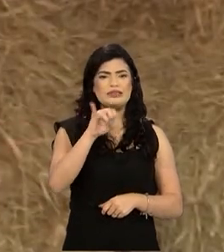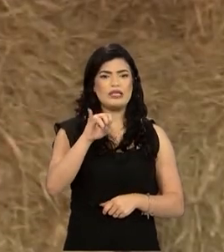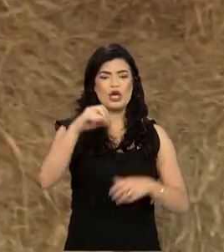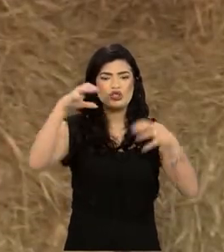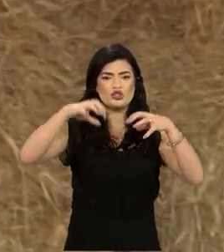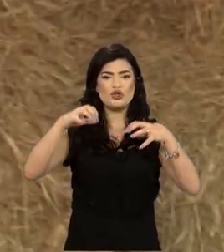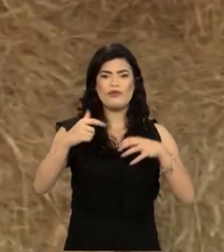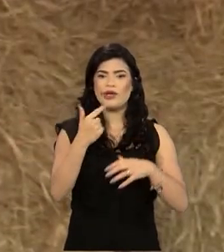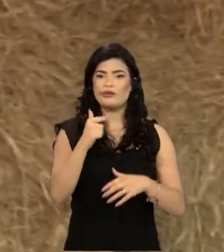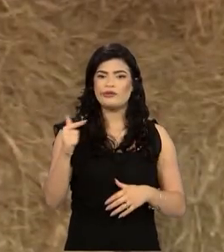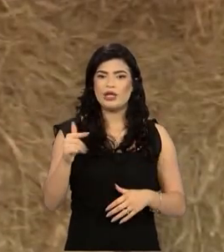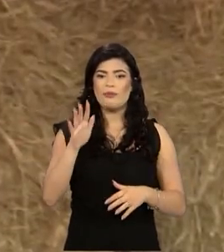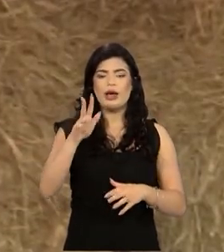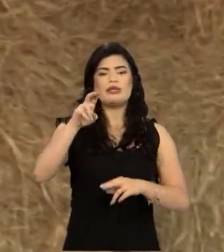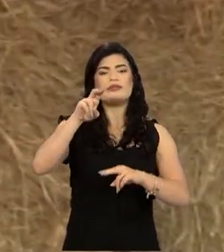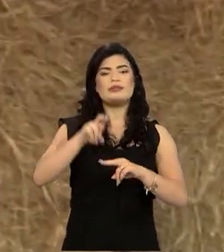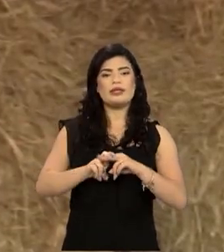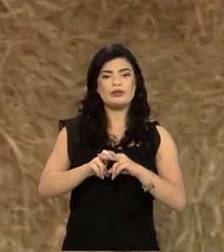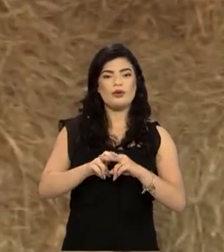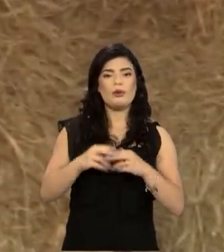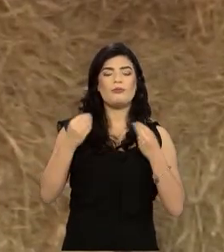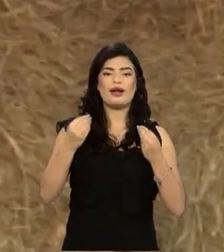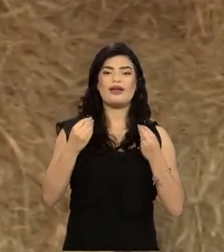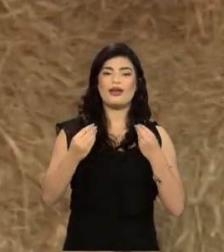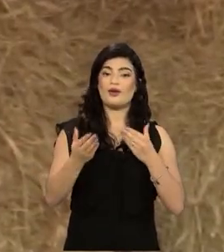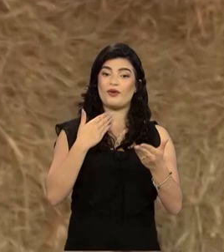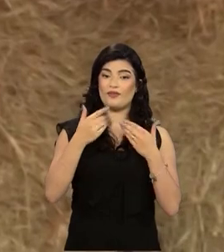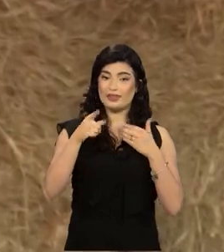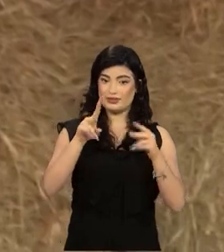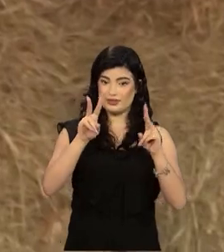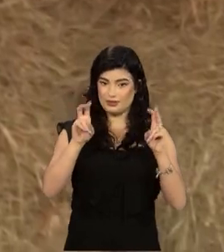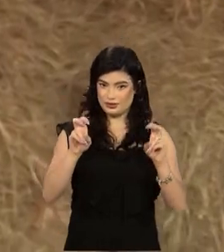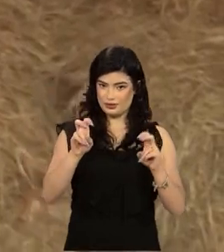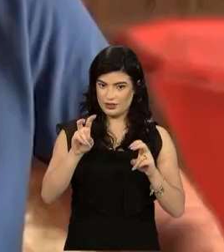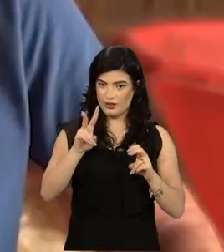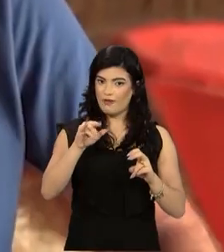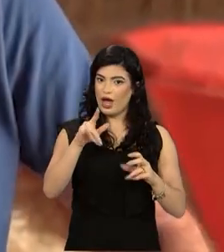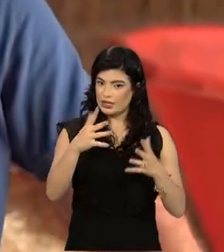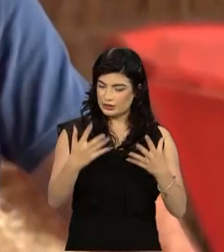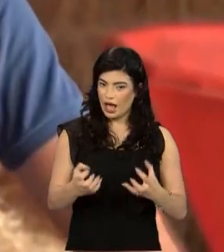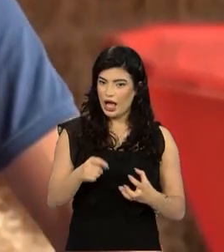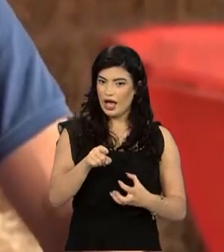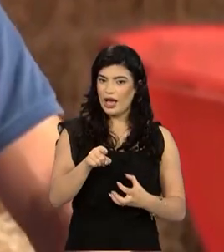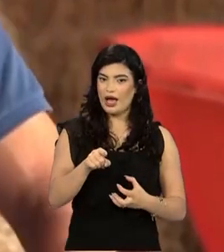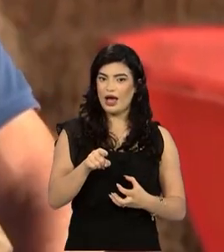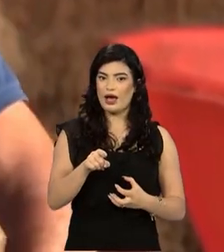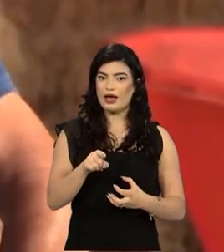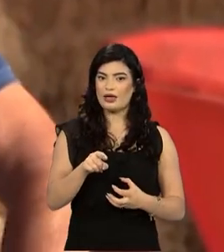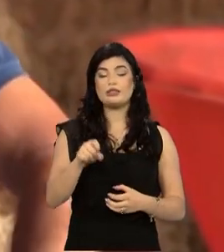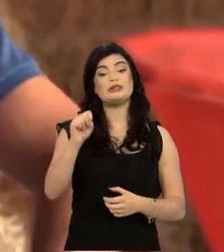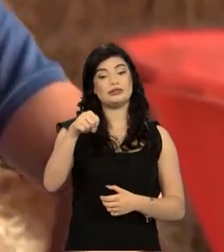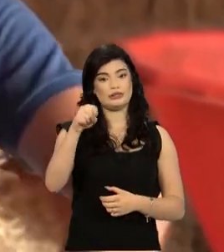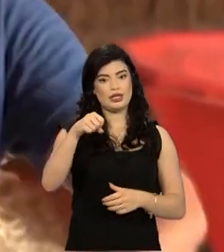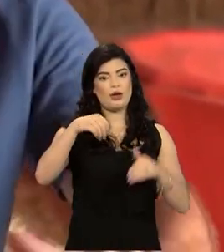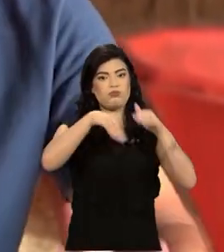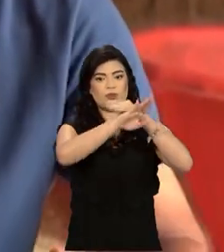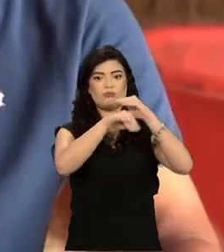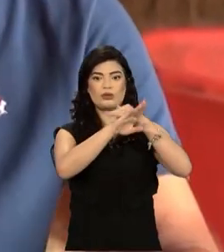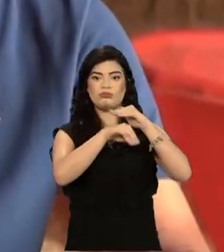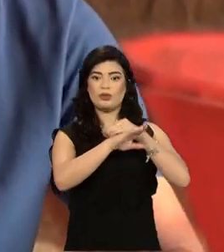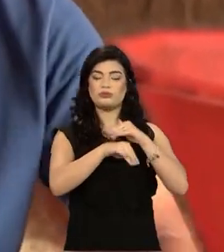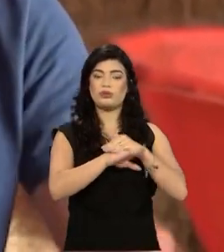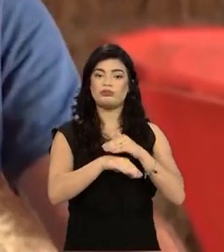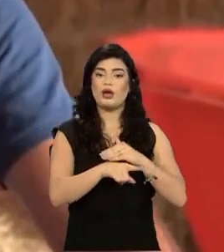alimentos. Nós estamos sentados na boia para falar desse assunto, né, Mário? Já, já, seca. Pois é. capim perde qualidade. Nós estamos no